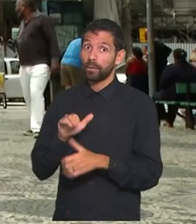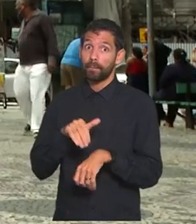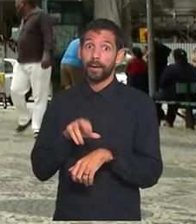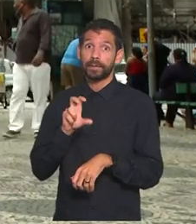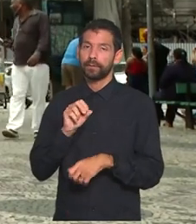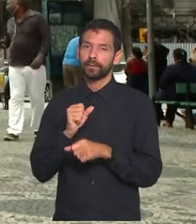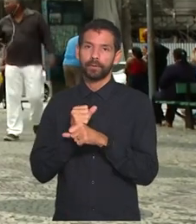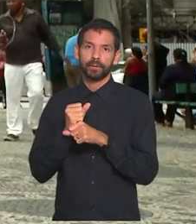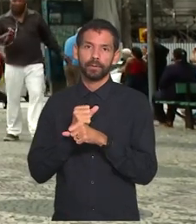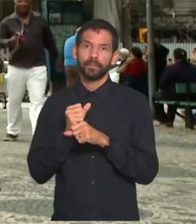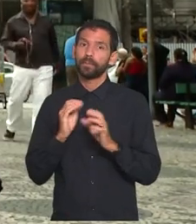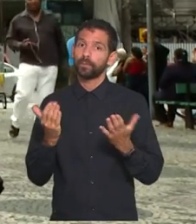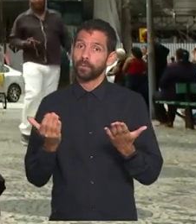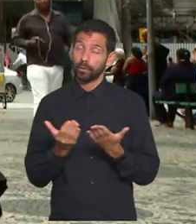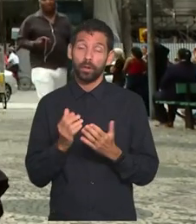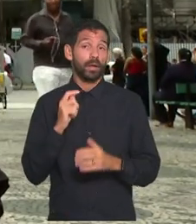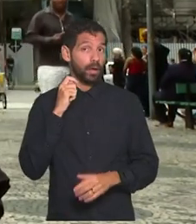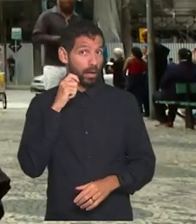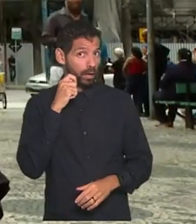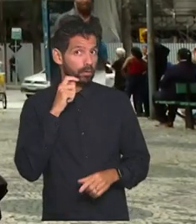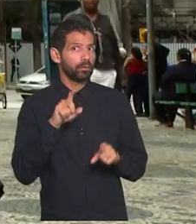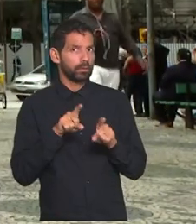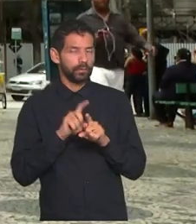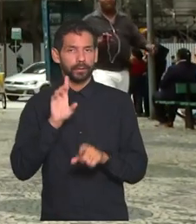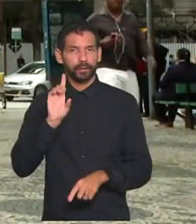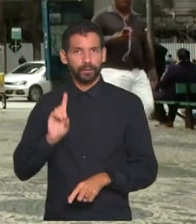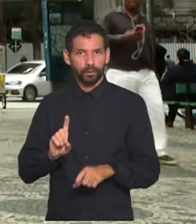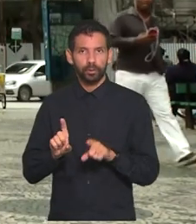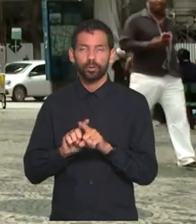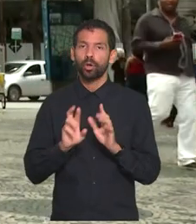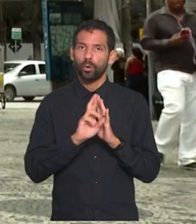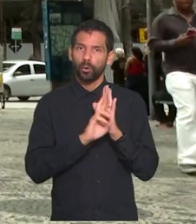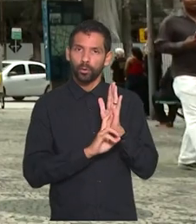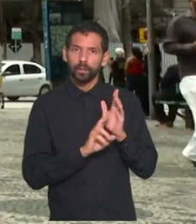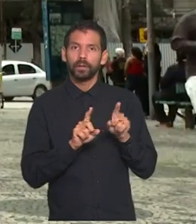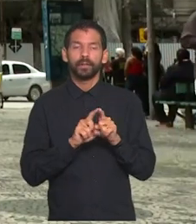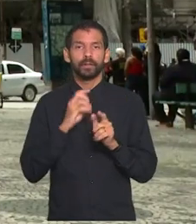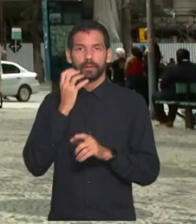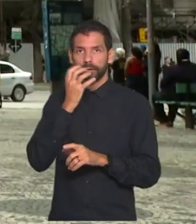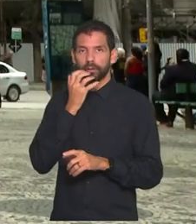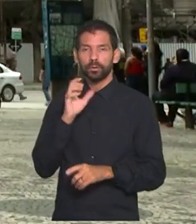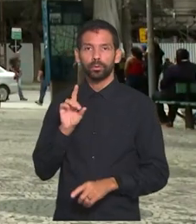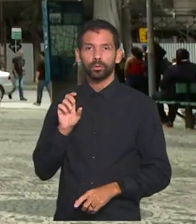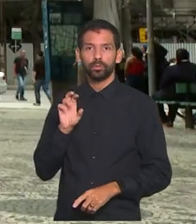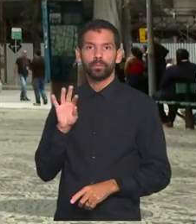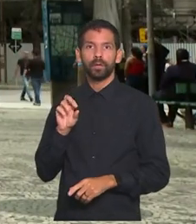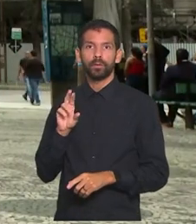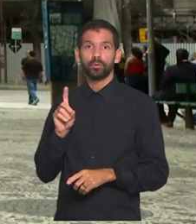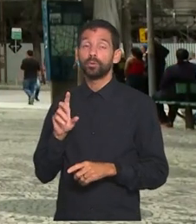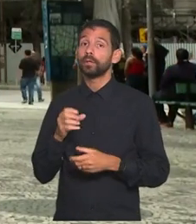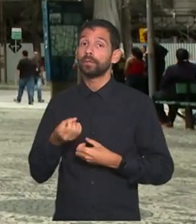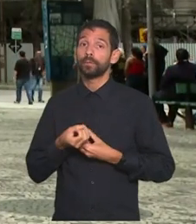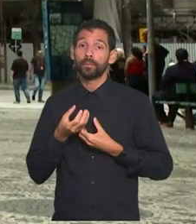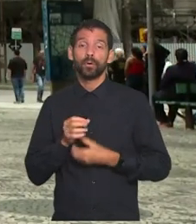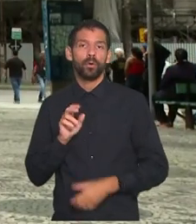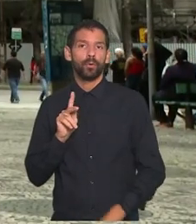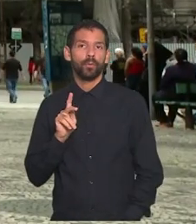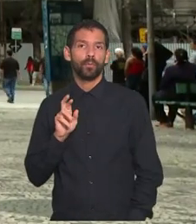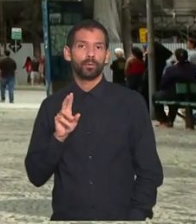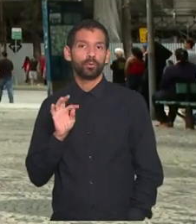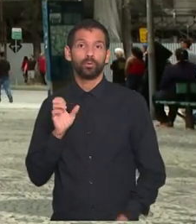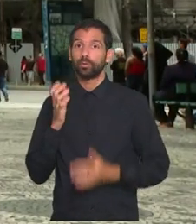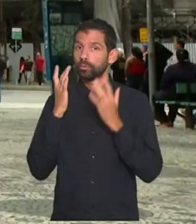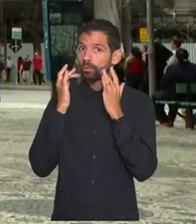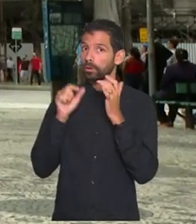mais de 50 anos. Além de ator, Milton Gonçalves foi diretor, roteirista, cantor, dublador e também produtor. Ele subiu aos